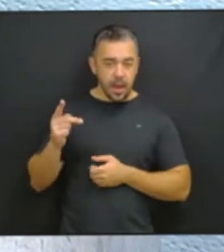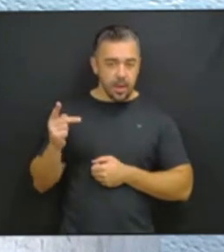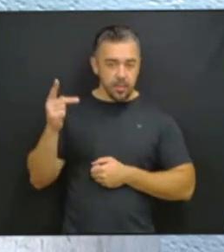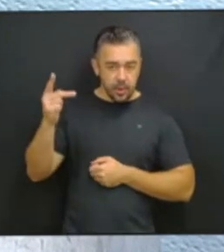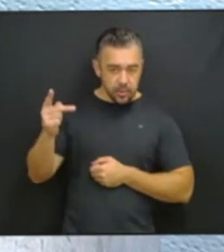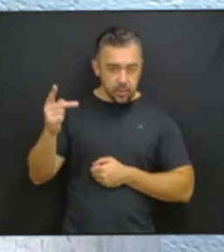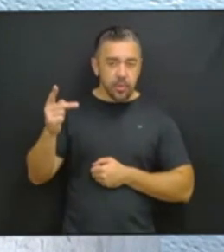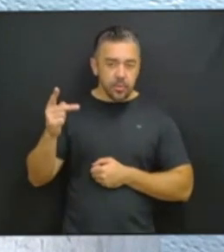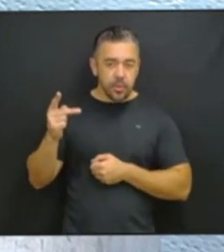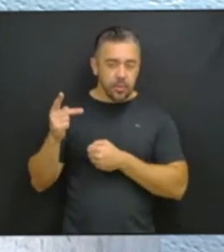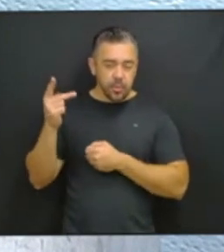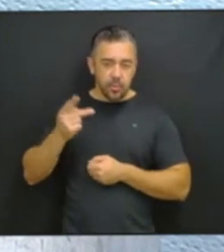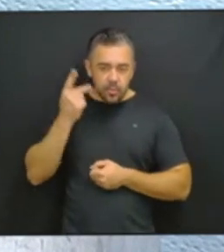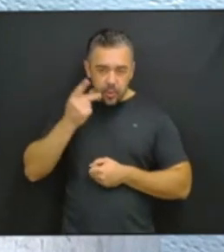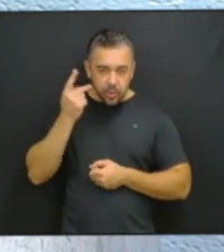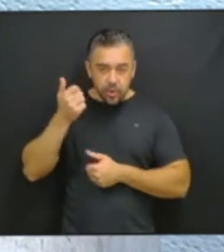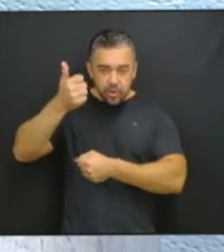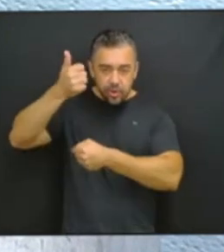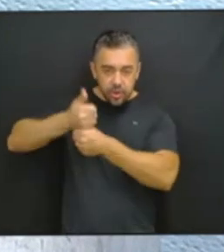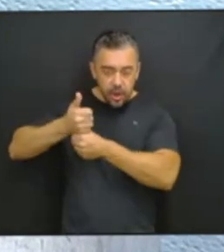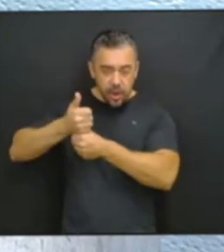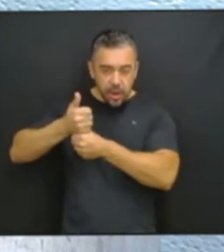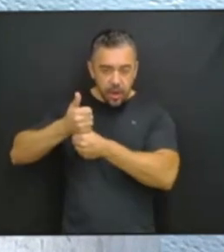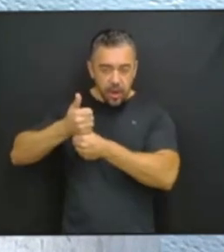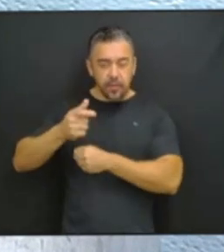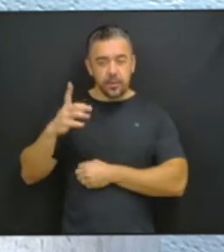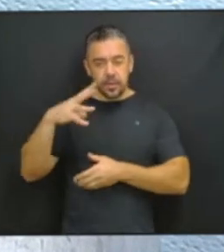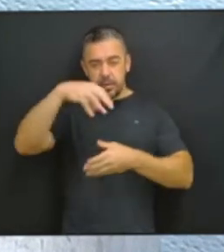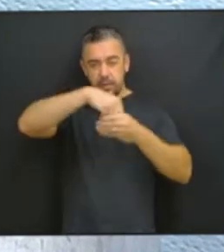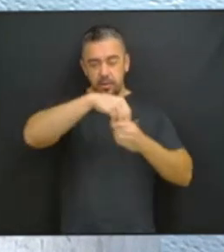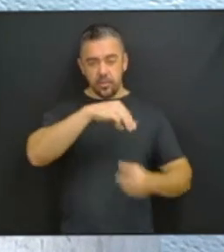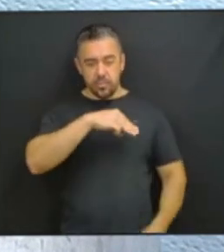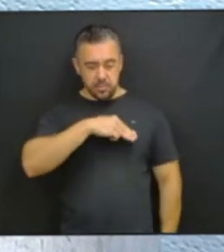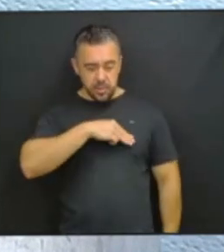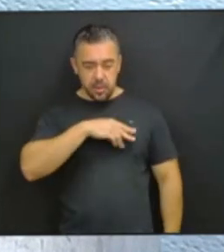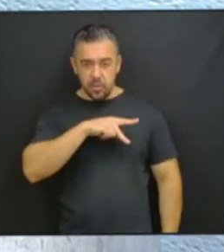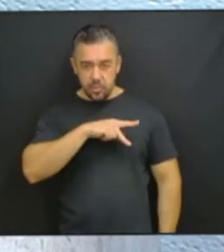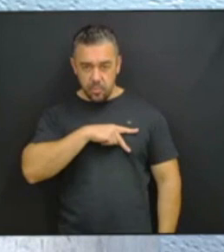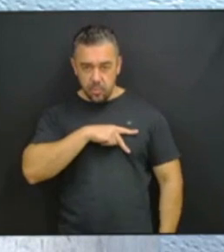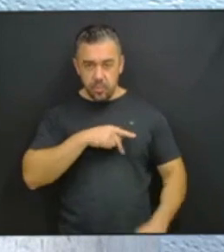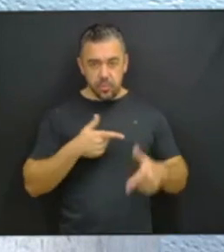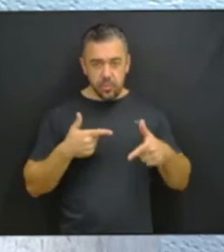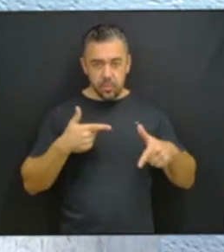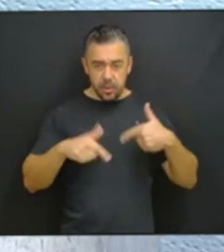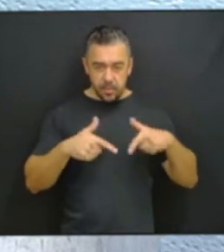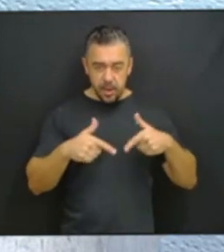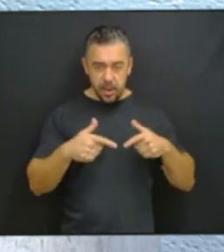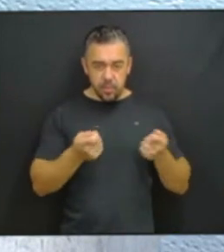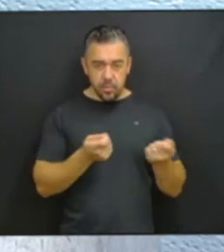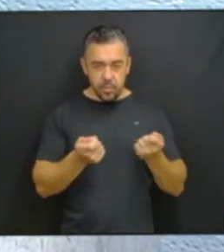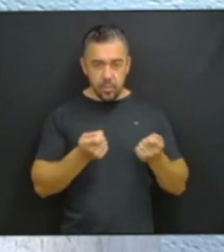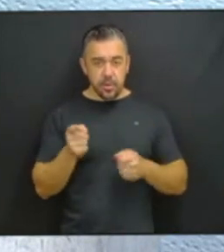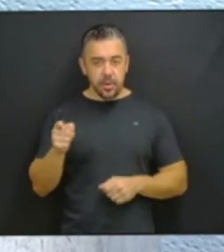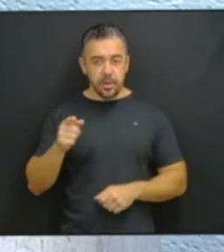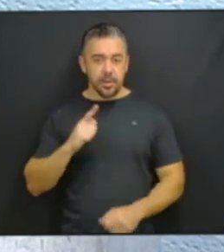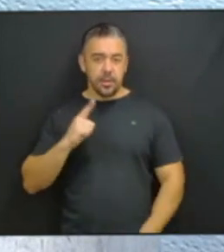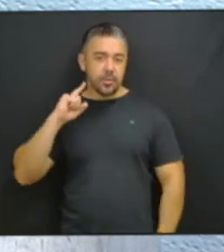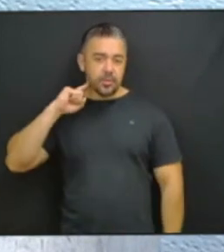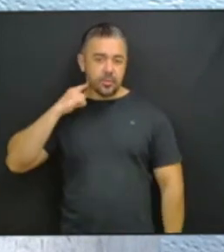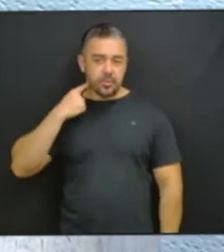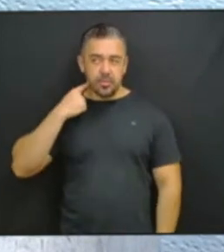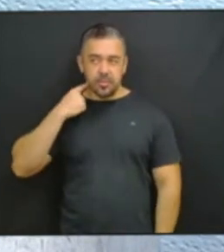Operação Lava Jato, que foi quem comandou no Ministério Público o trabalho da operação, esse está com a ficha suja.